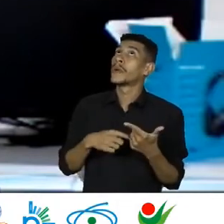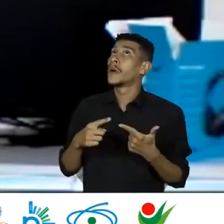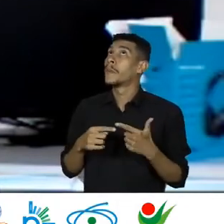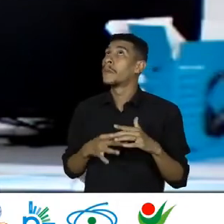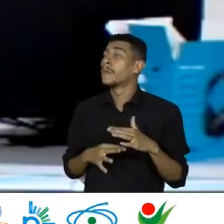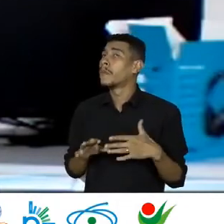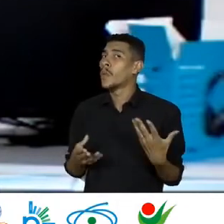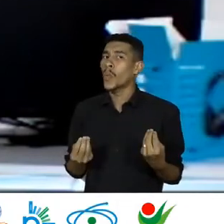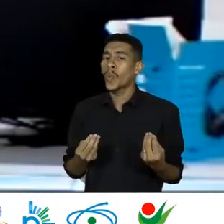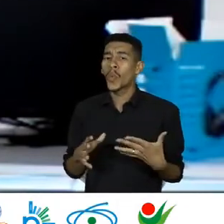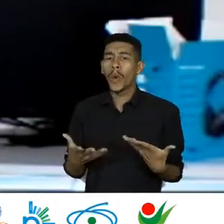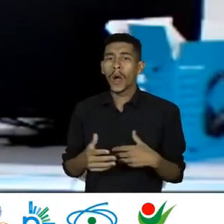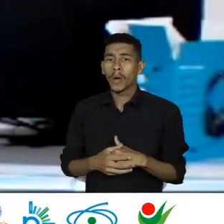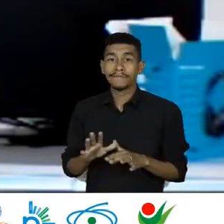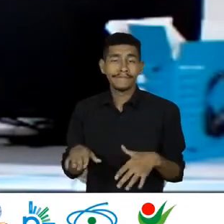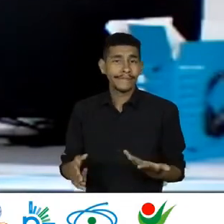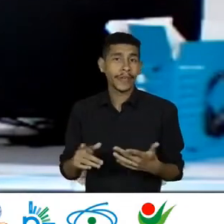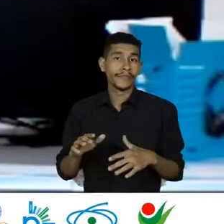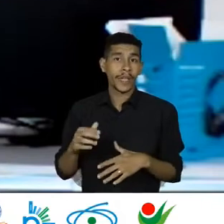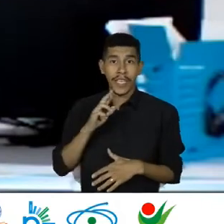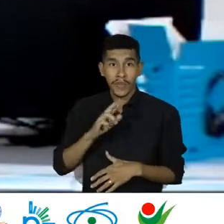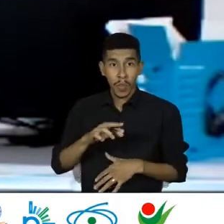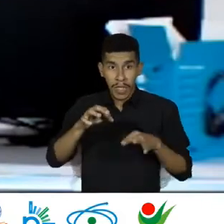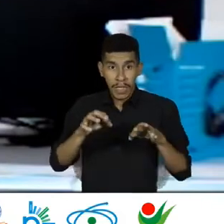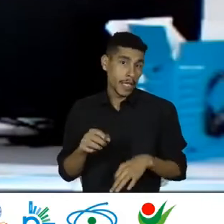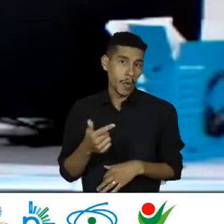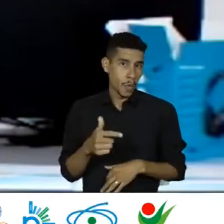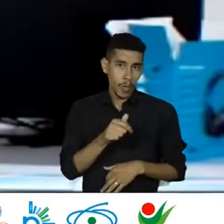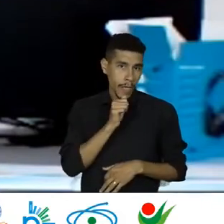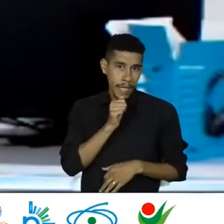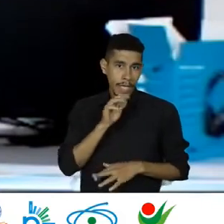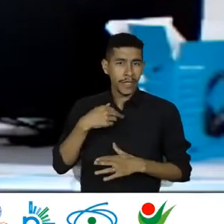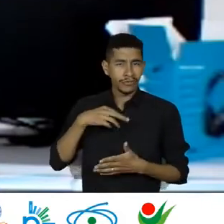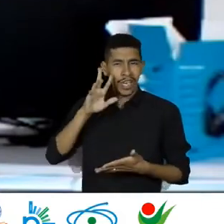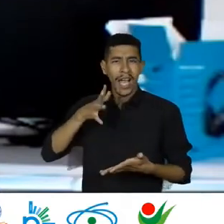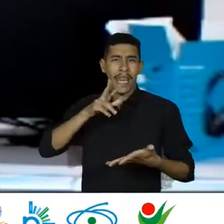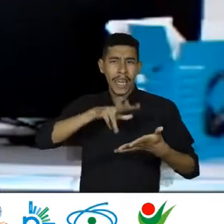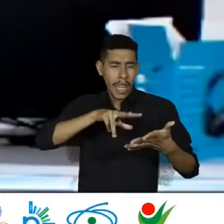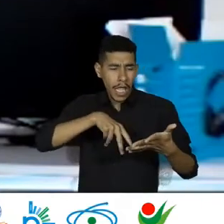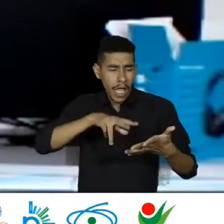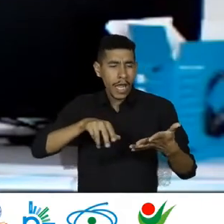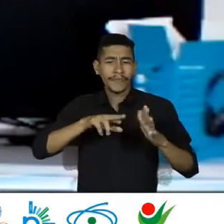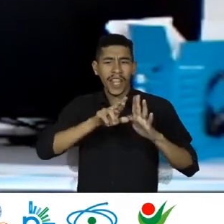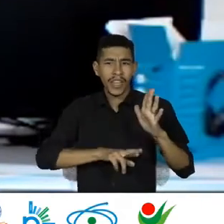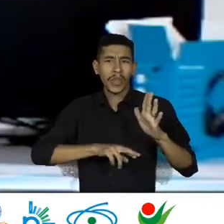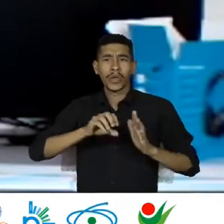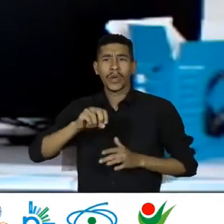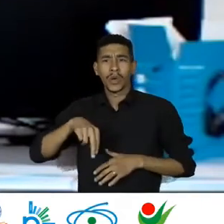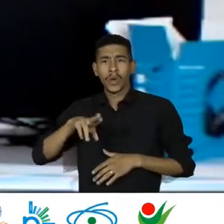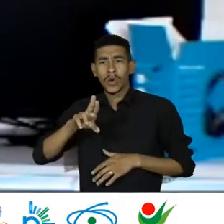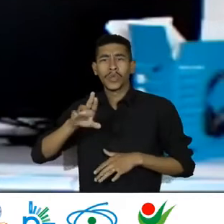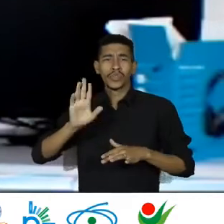importantes Não temos Respostas Eu hoje li um pouquinho Aqueles trechos Do relatório da ONU Que eu acho importante A ONU Para rever Para